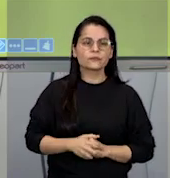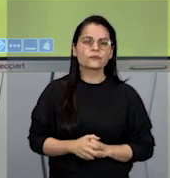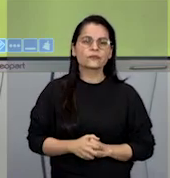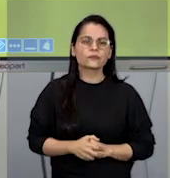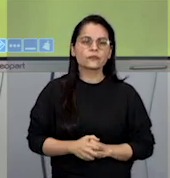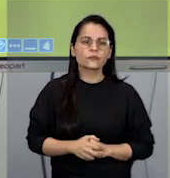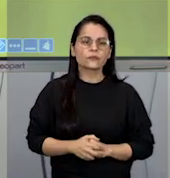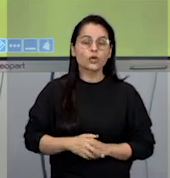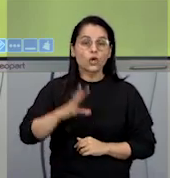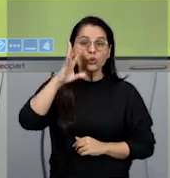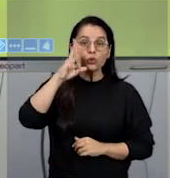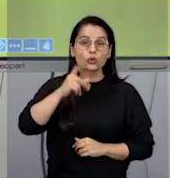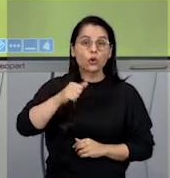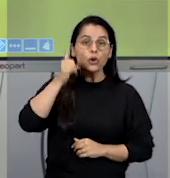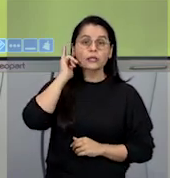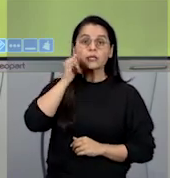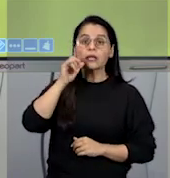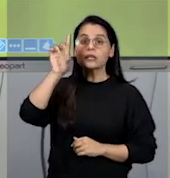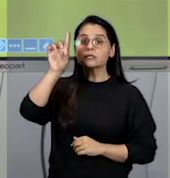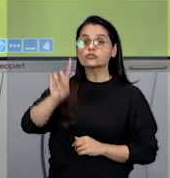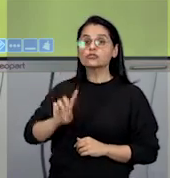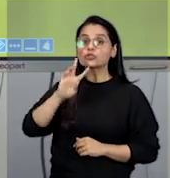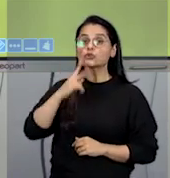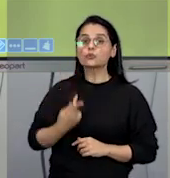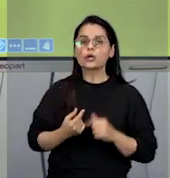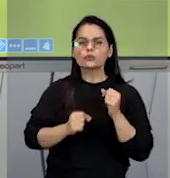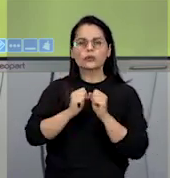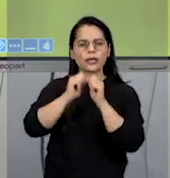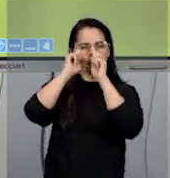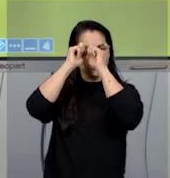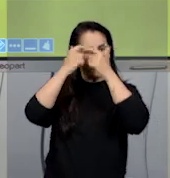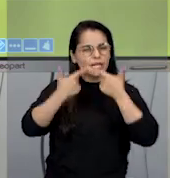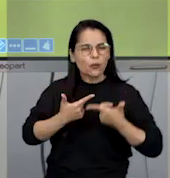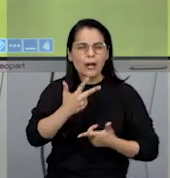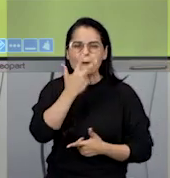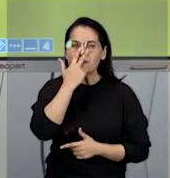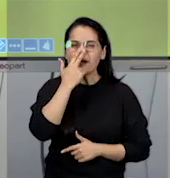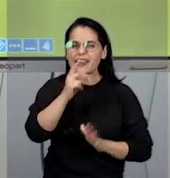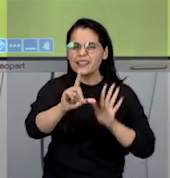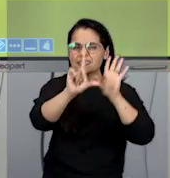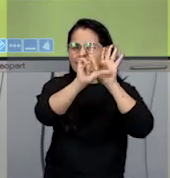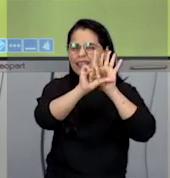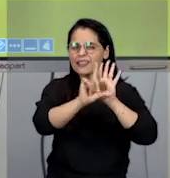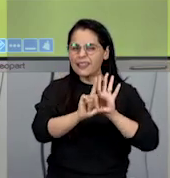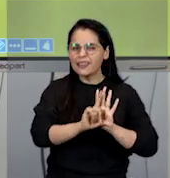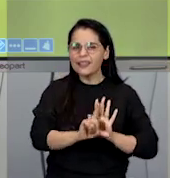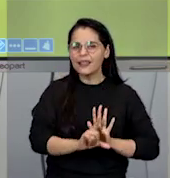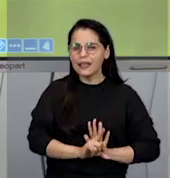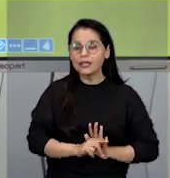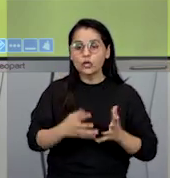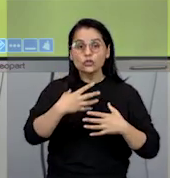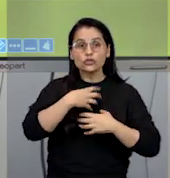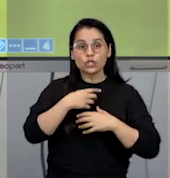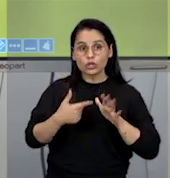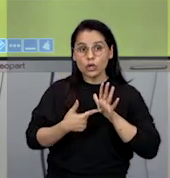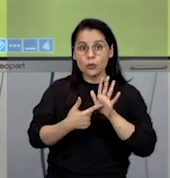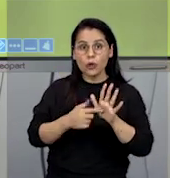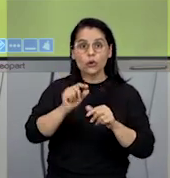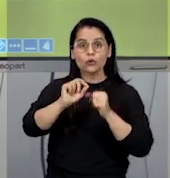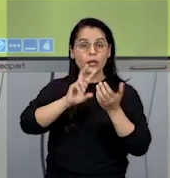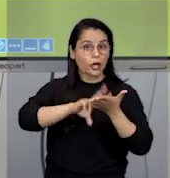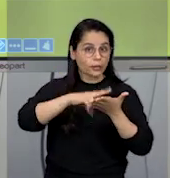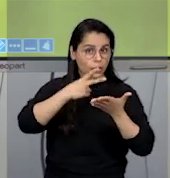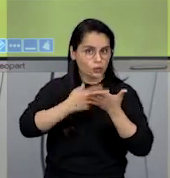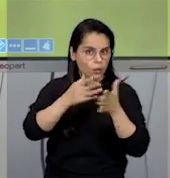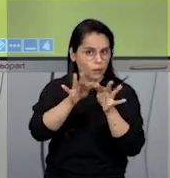Toda a Declaração dos Direitos Humanos, ele vem naquela linguagem meio jurídica, né? Então, os direitos humanos, do jeito que eu coloco aqui, é meio que uma tradução